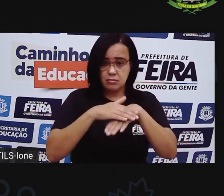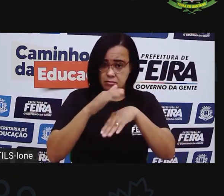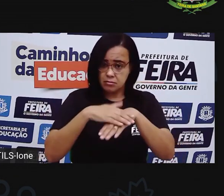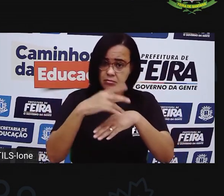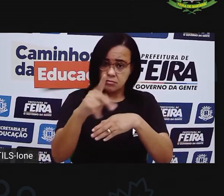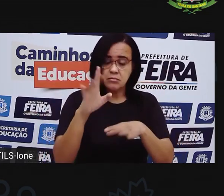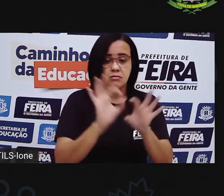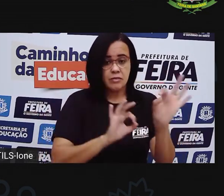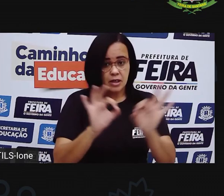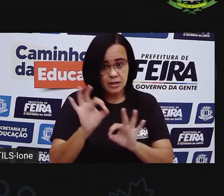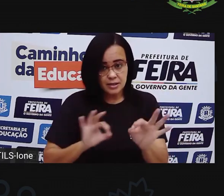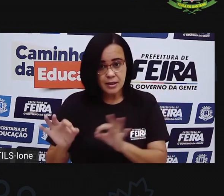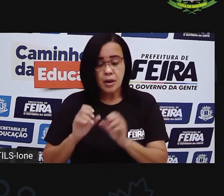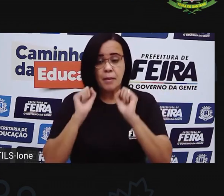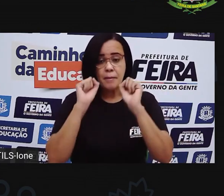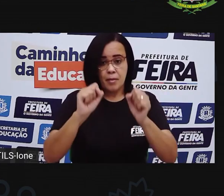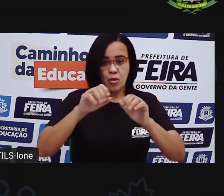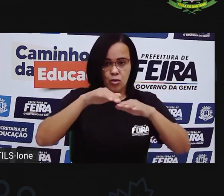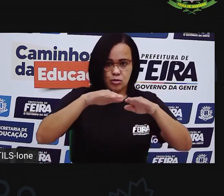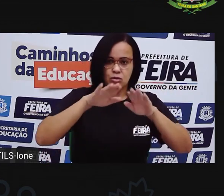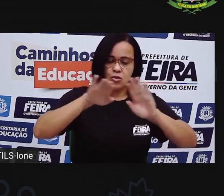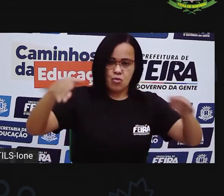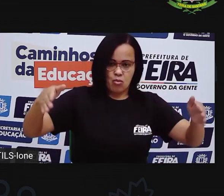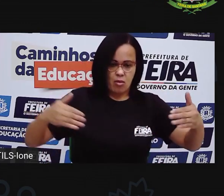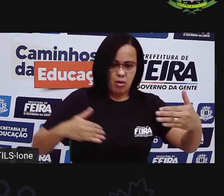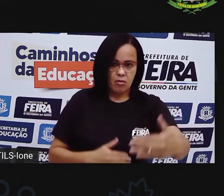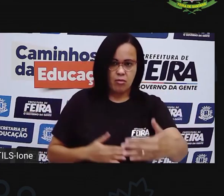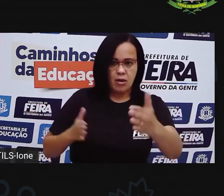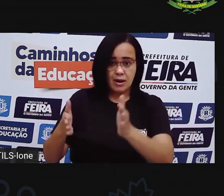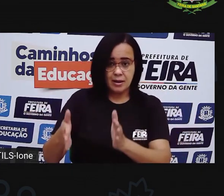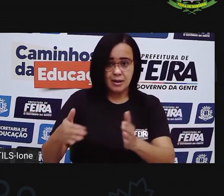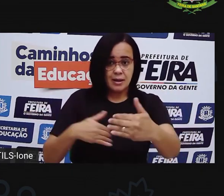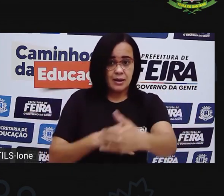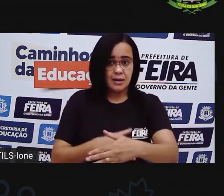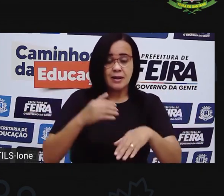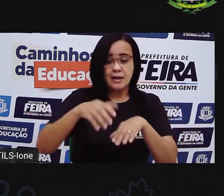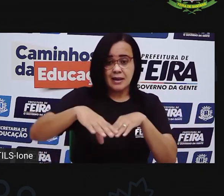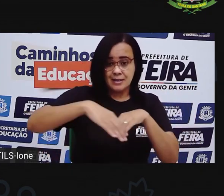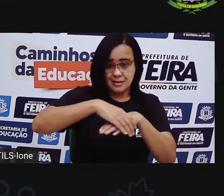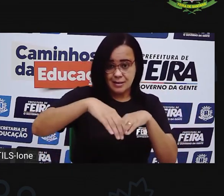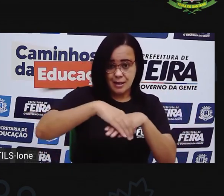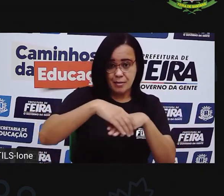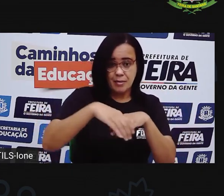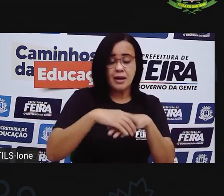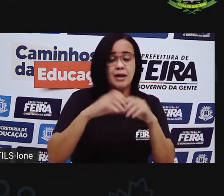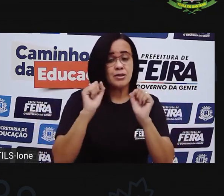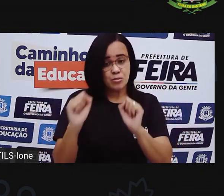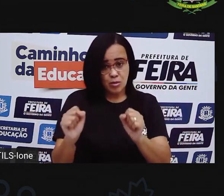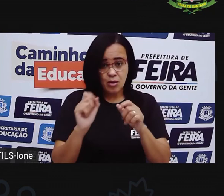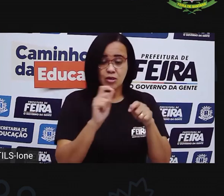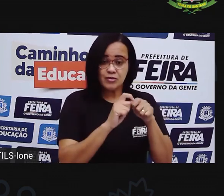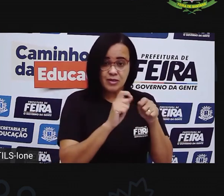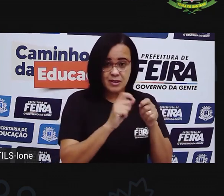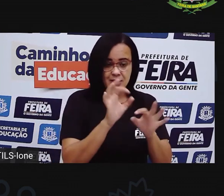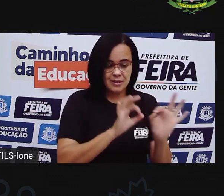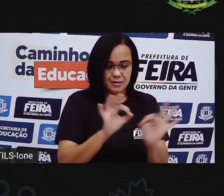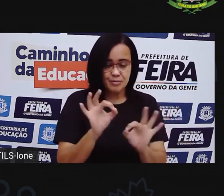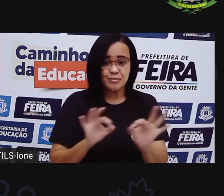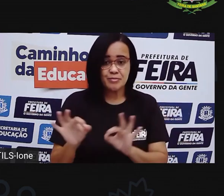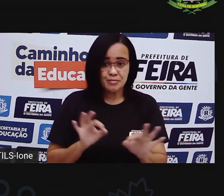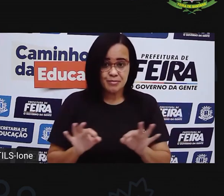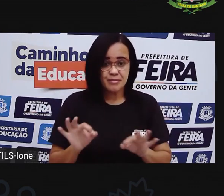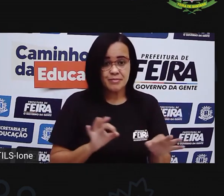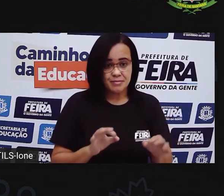sapato. E aí faz os móveis da sua sala. Pode fazer os bonequinhos também. E montar o